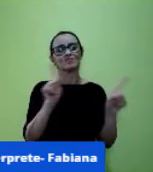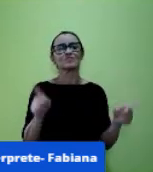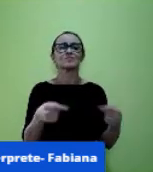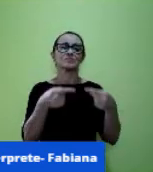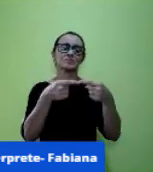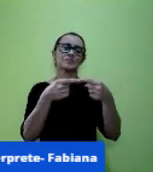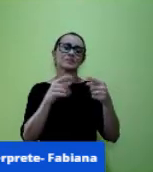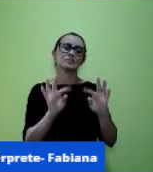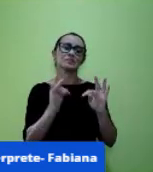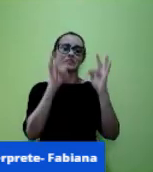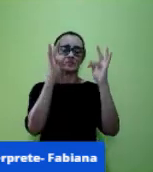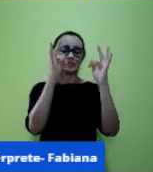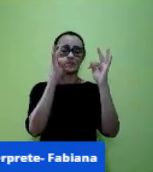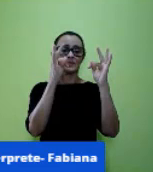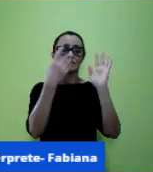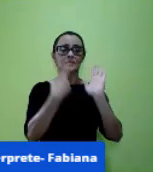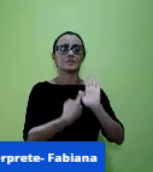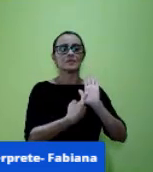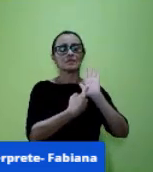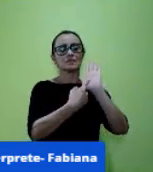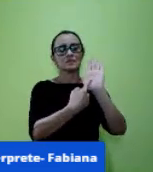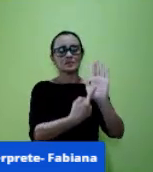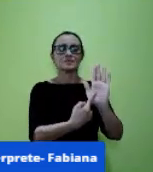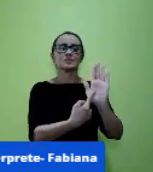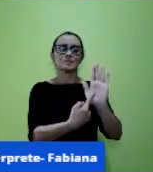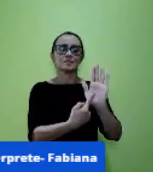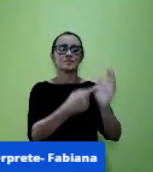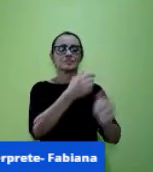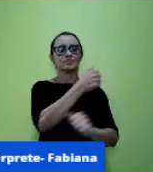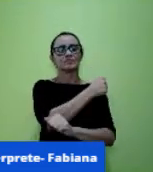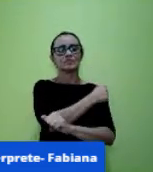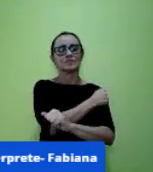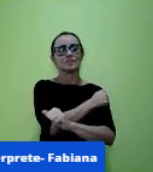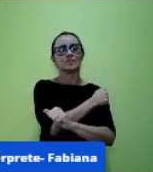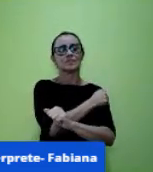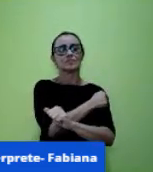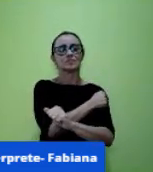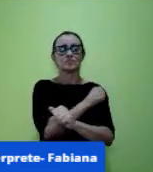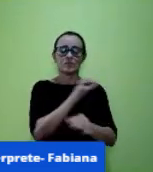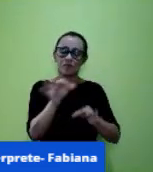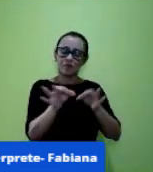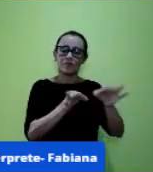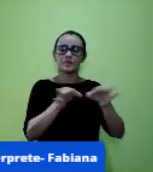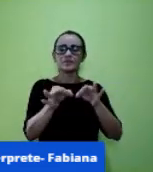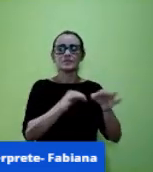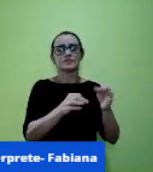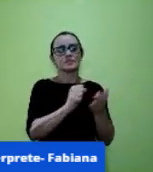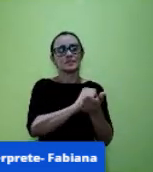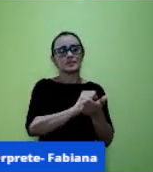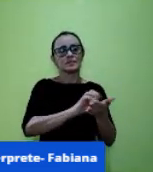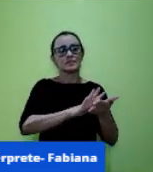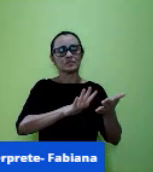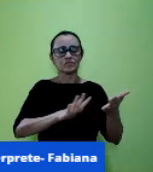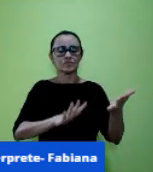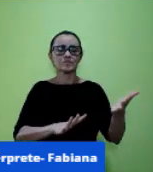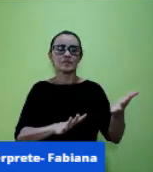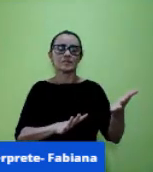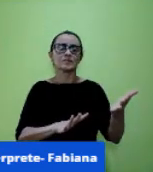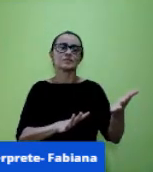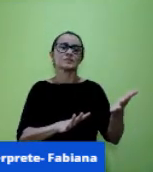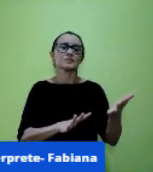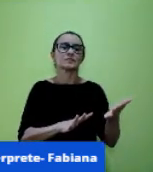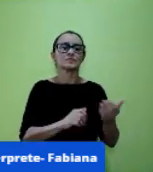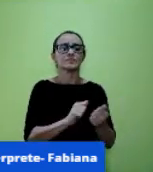também trazer para o aluno essa realidade né mudar atividades né fazer elaborar atividades